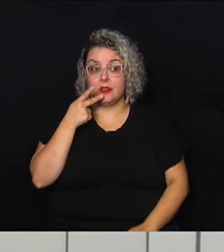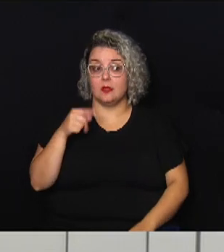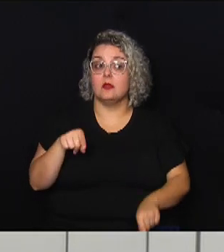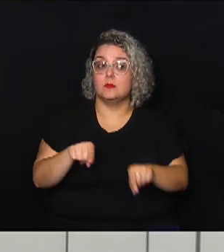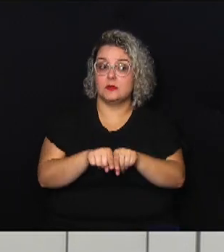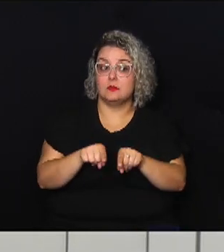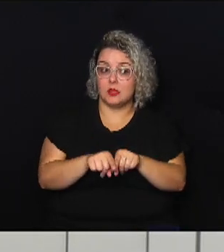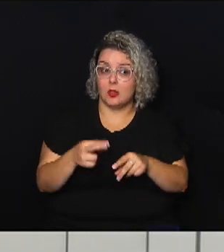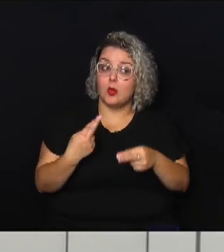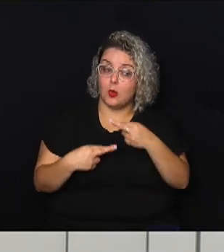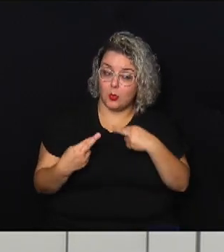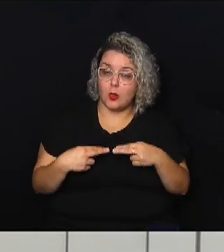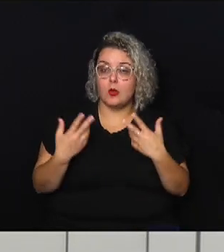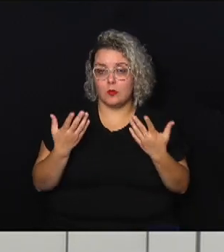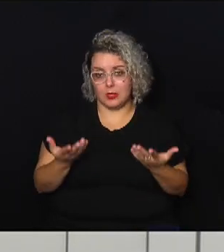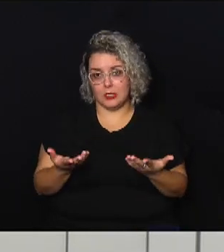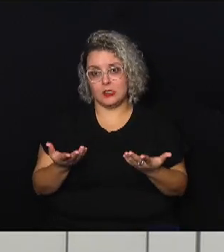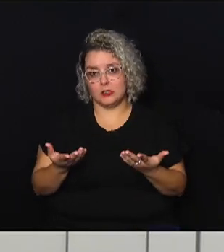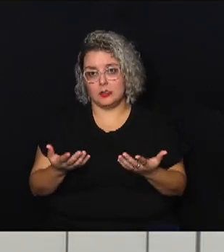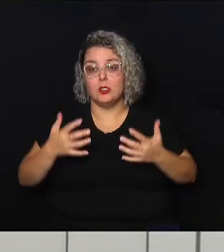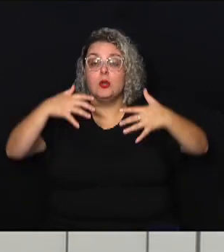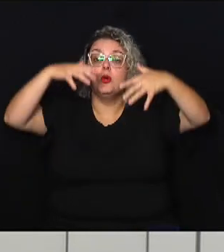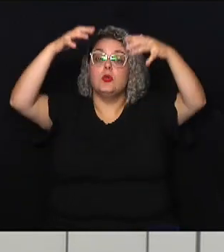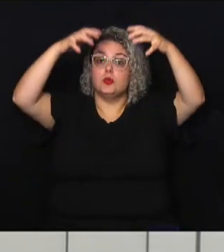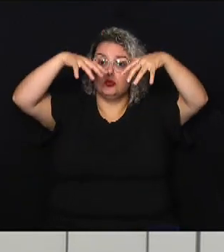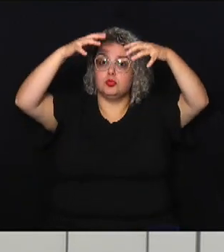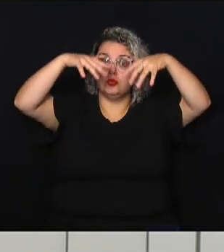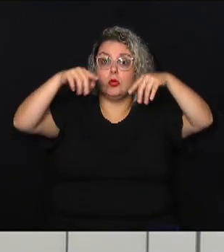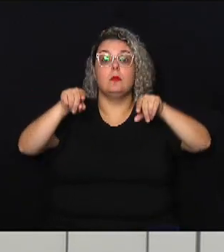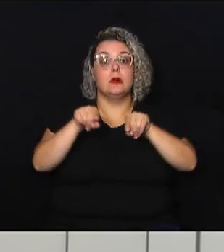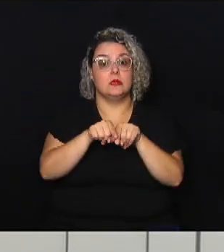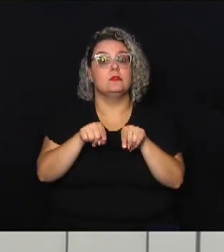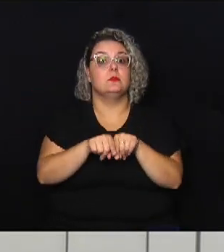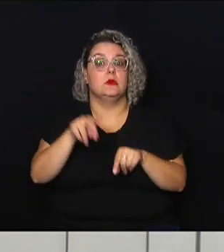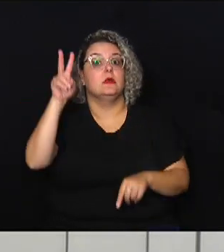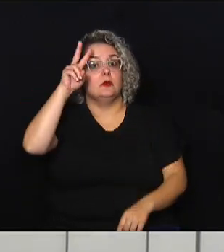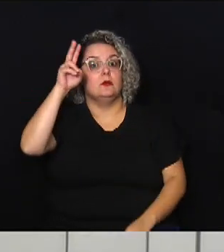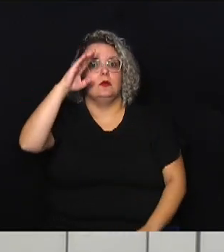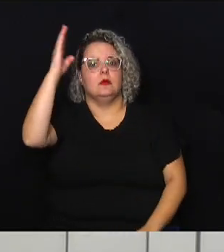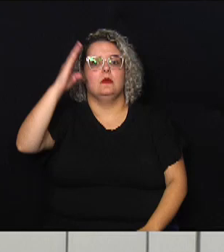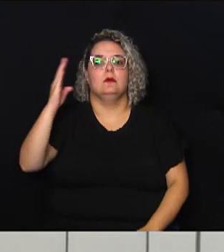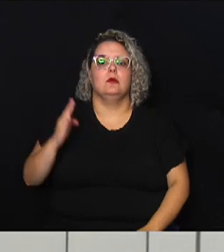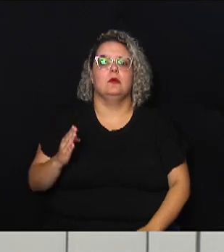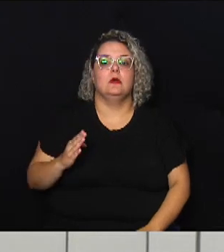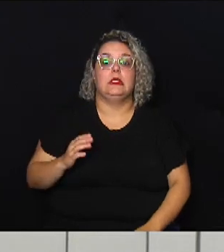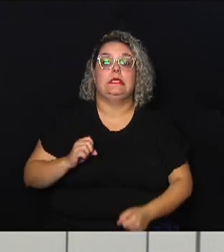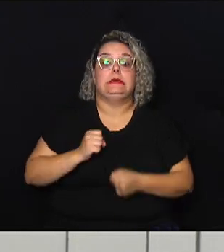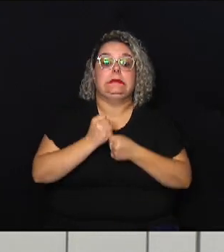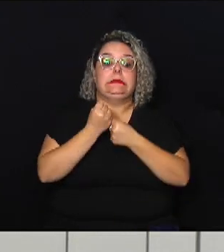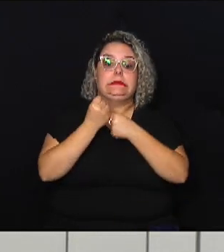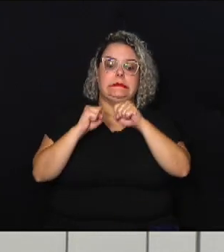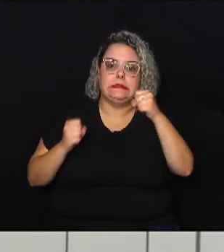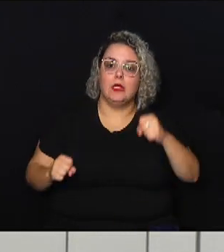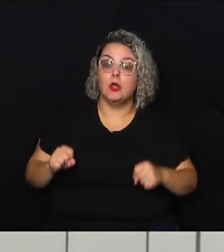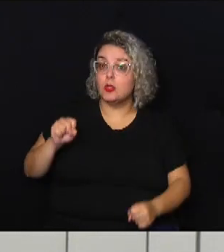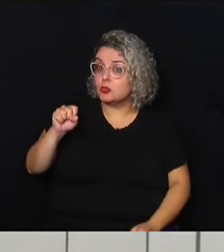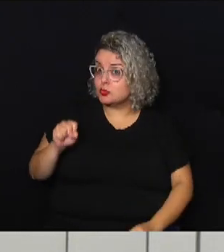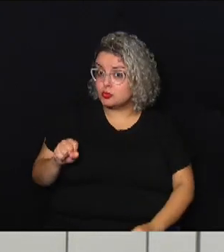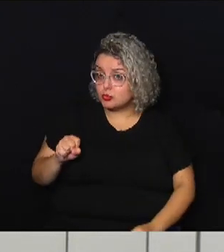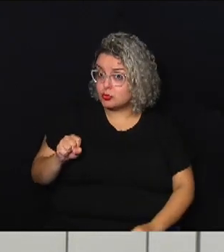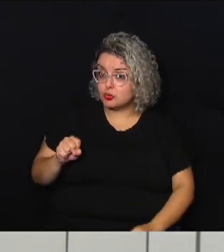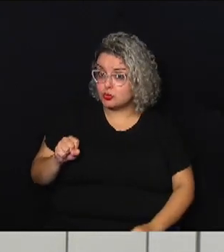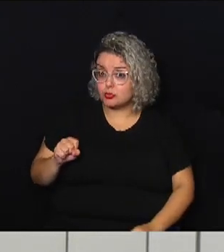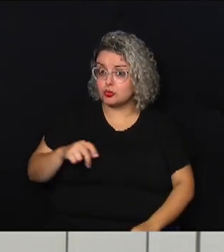relação a chuvas mas a gente tem que lembrar o Brasil é extenso o sul do país por exemplo está